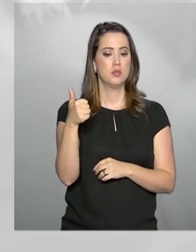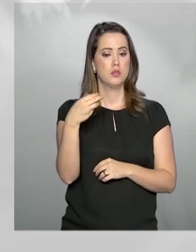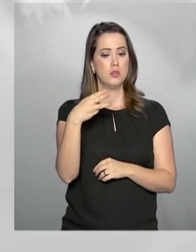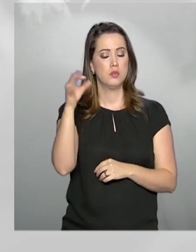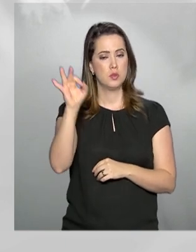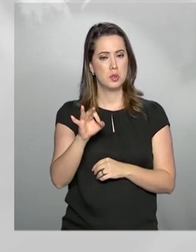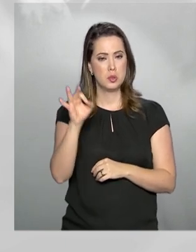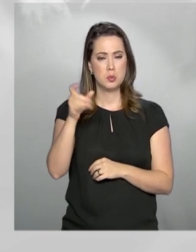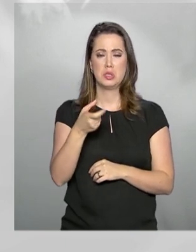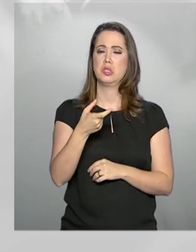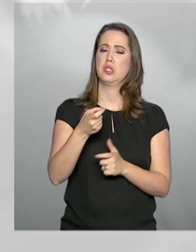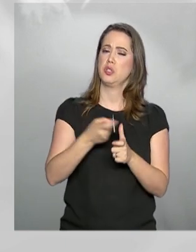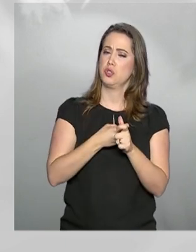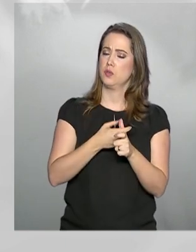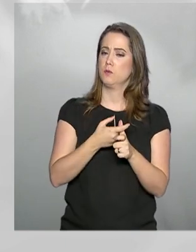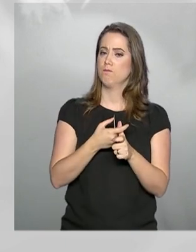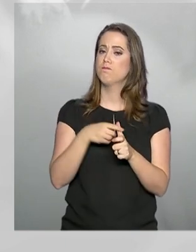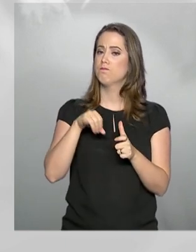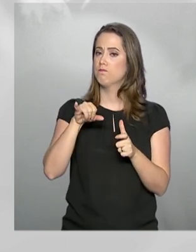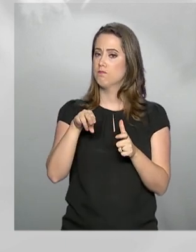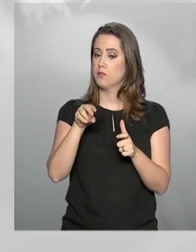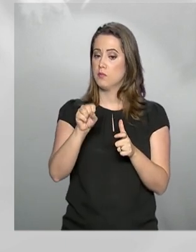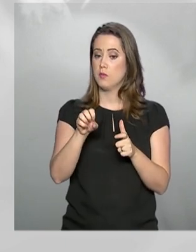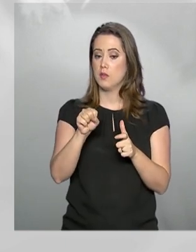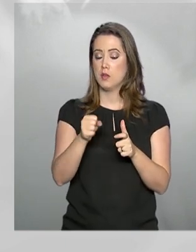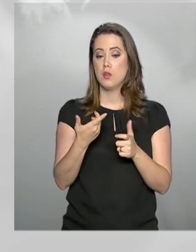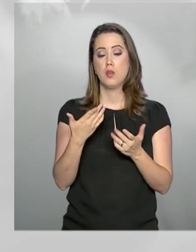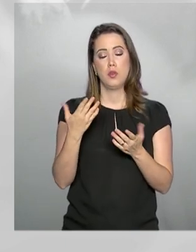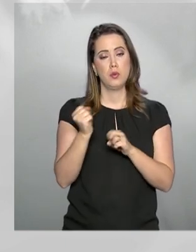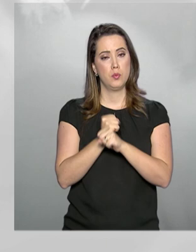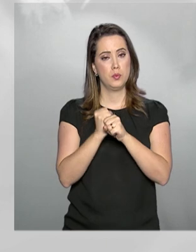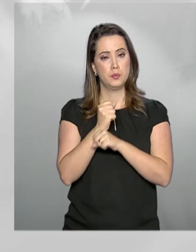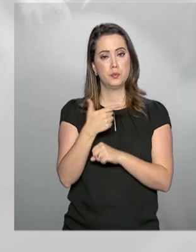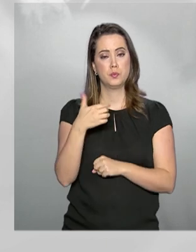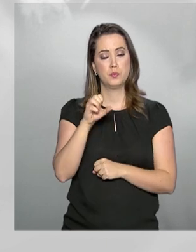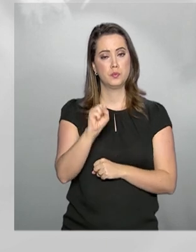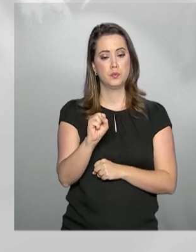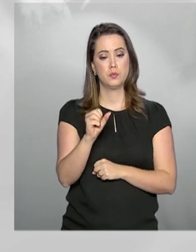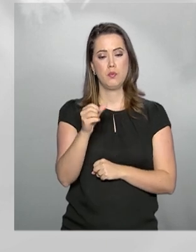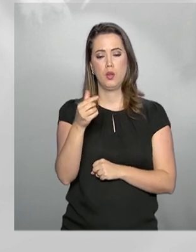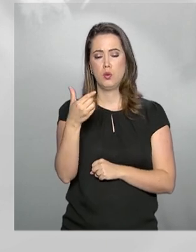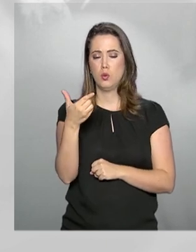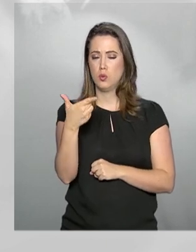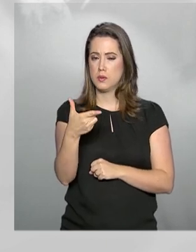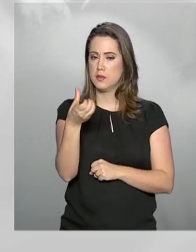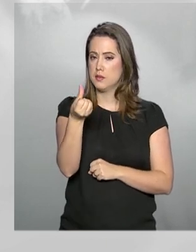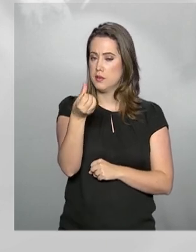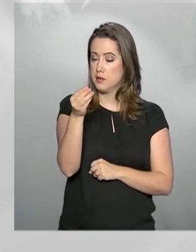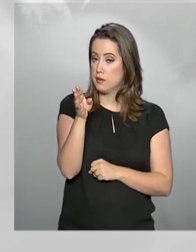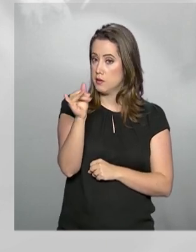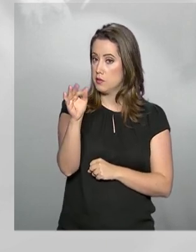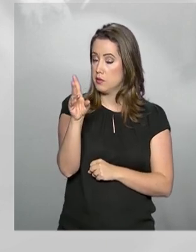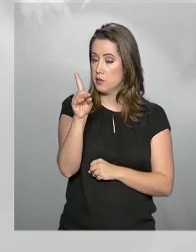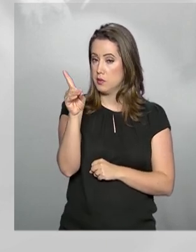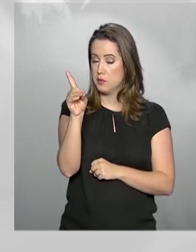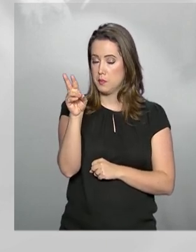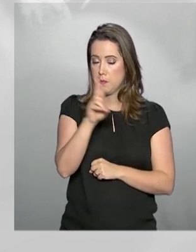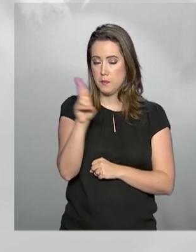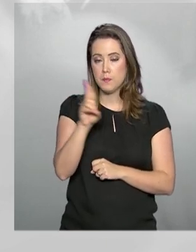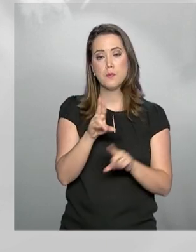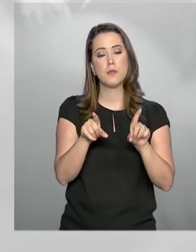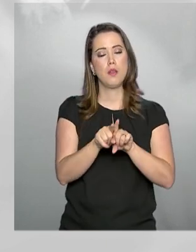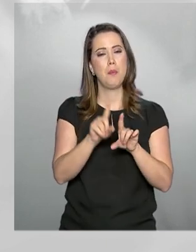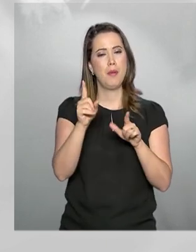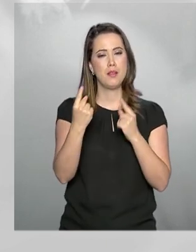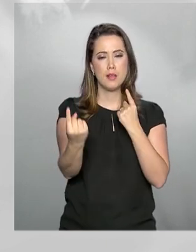% do rombo da Previdência. Em 2018, foi de R$ 266 bilhões, mas geram um déficit individual